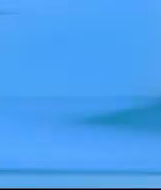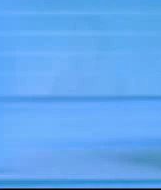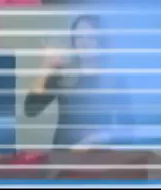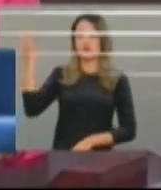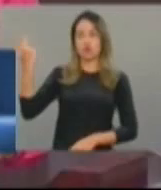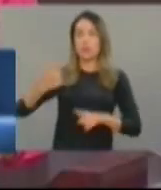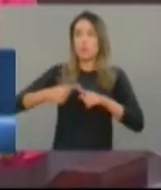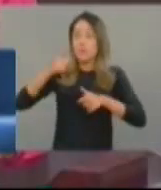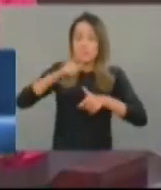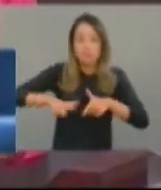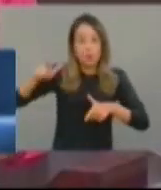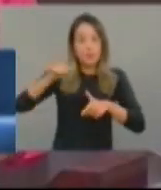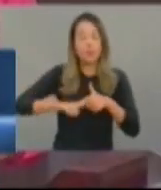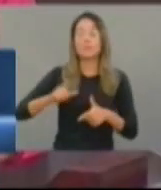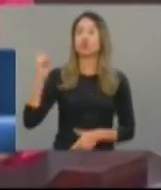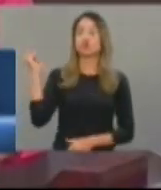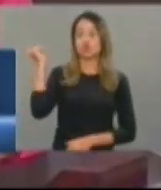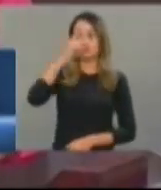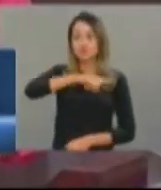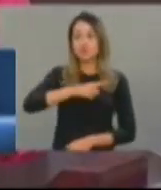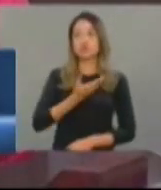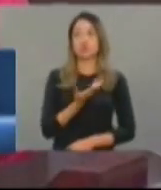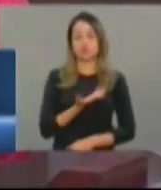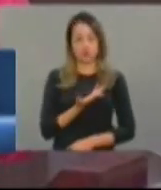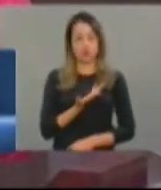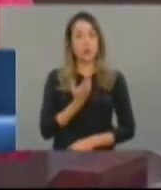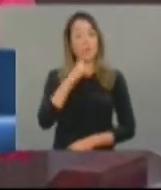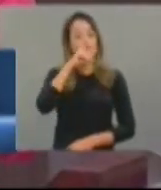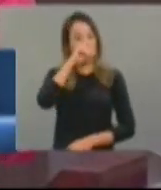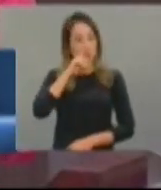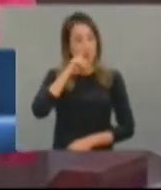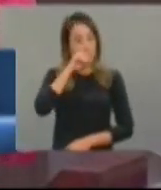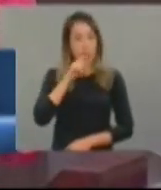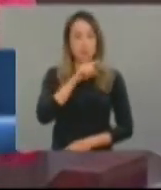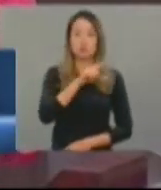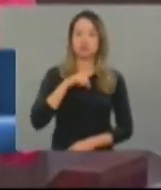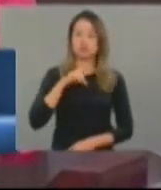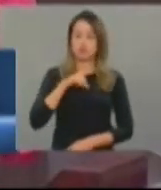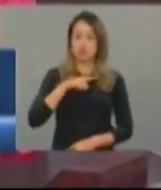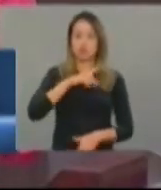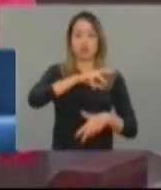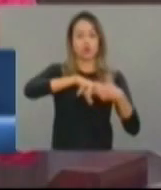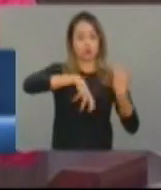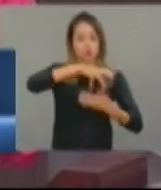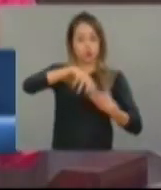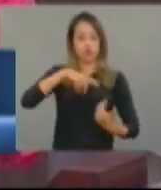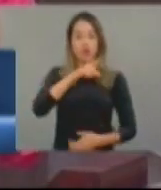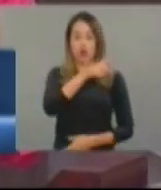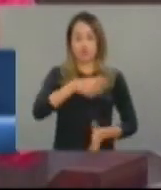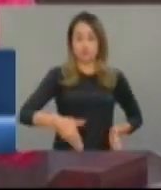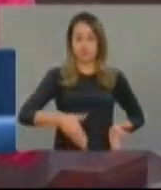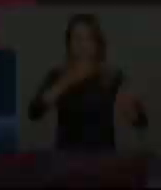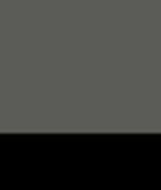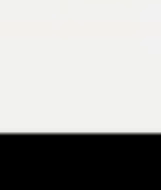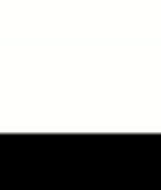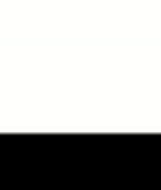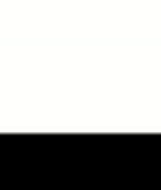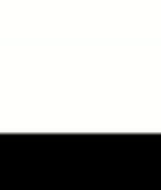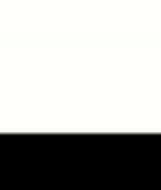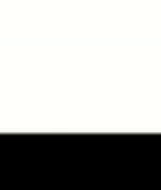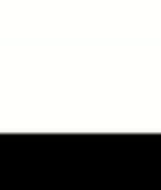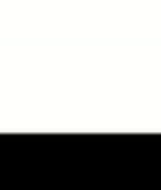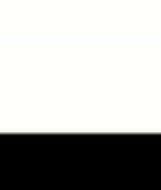A grave situação das rebeliões simultâneas ocorridas nos centros socioeducativos.